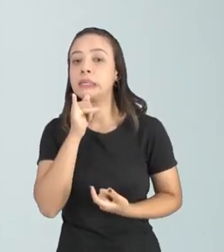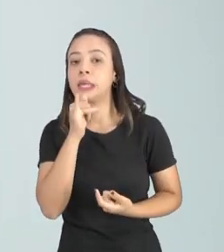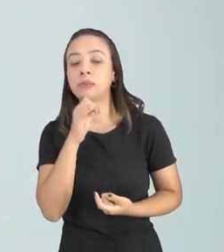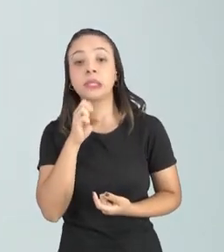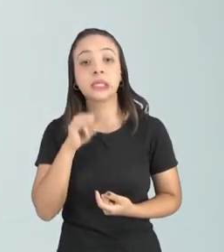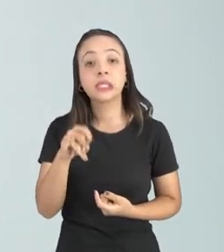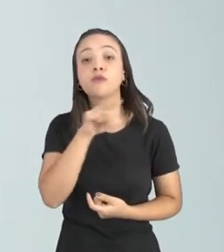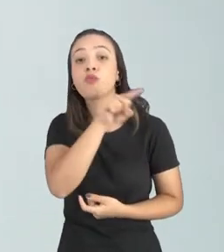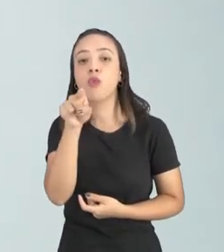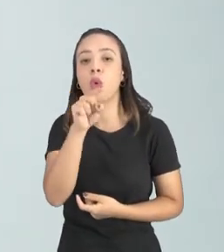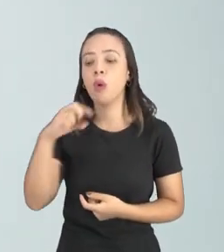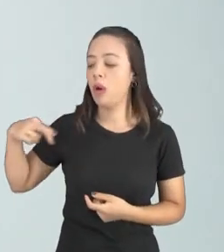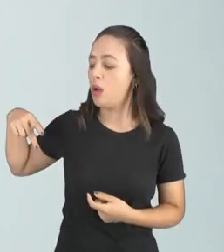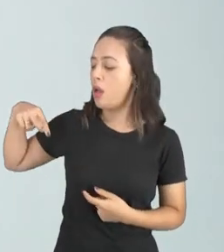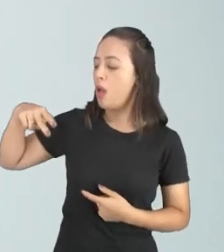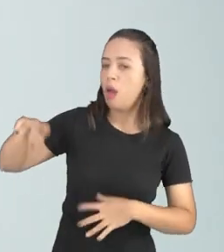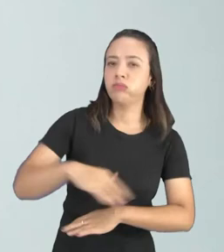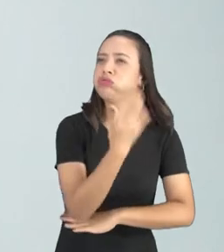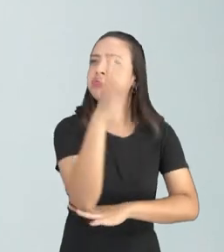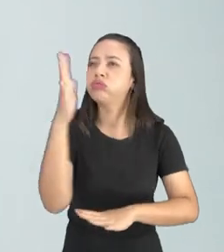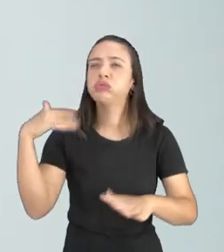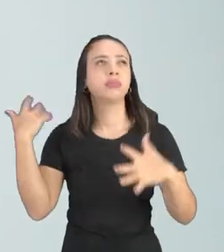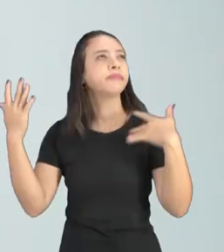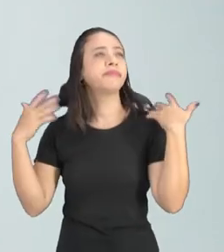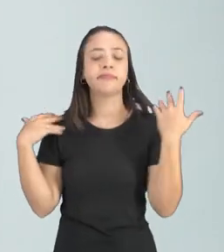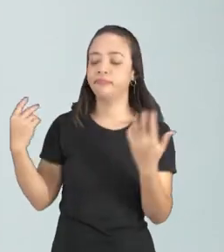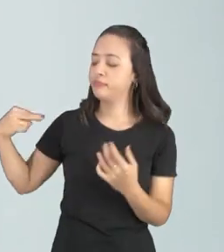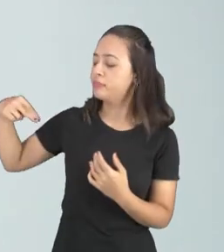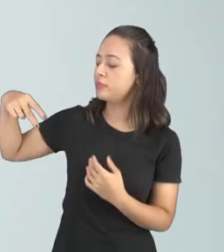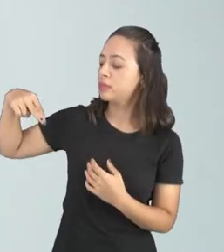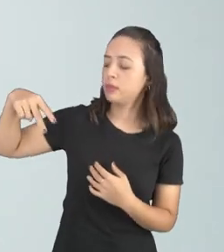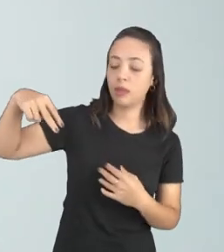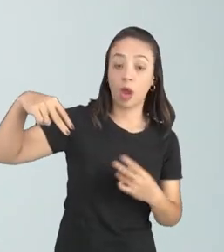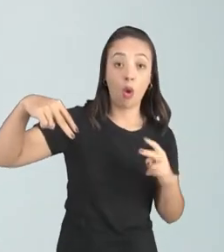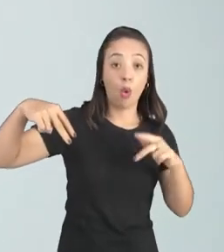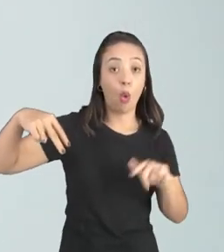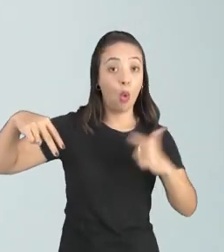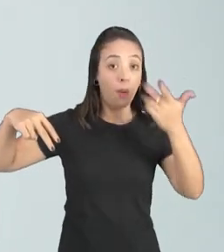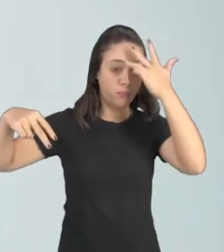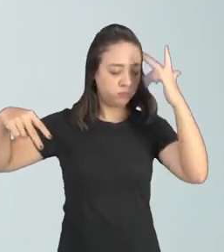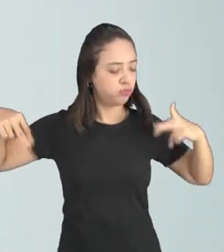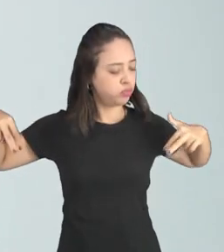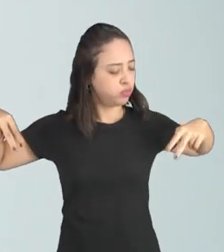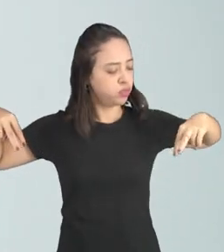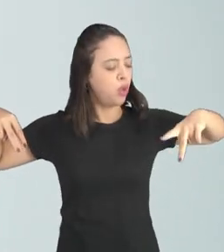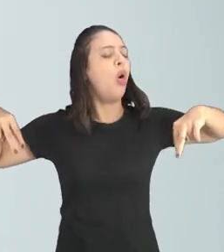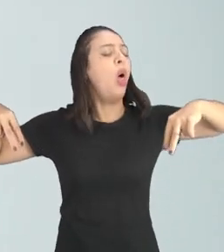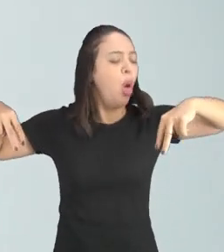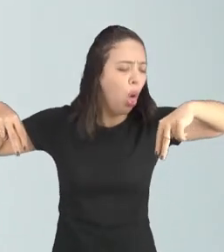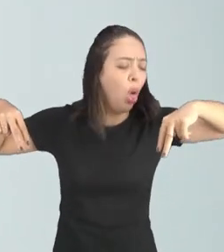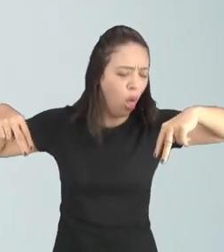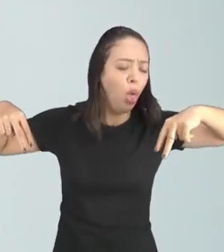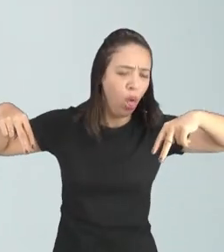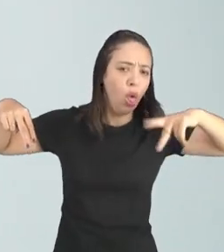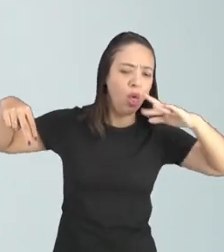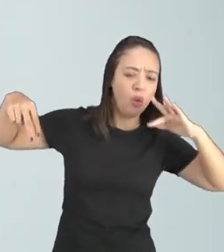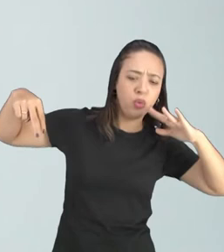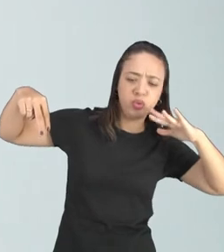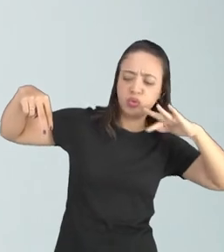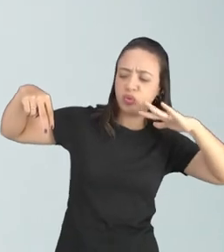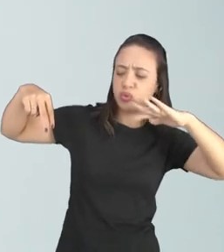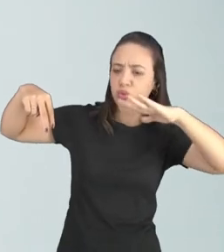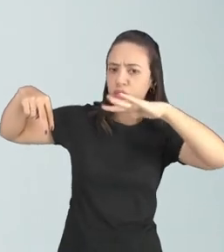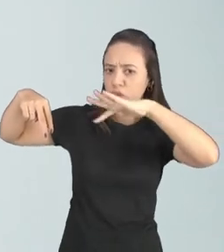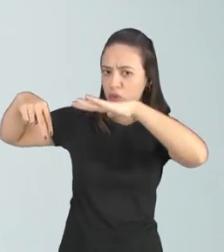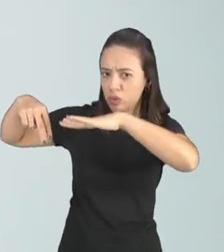ao ar livre né e atirar alguém doente espirrar assim você não vai a probabilidade de você contaminar